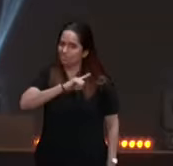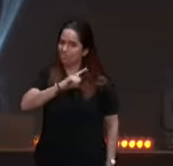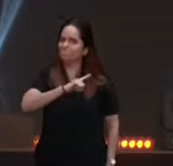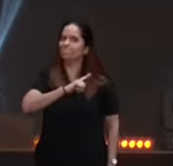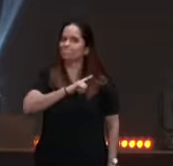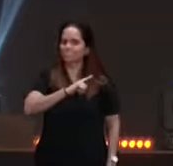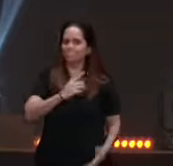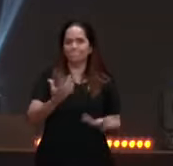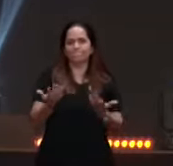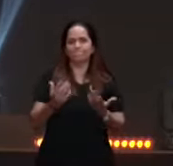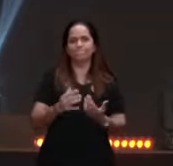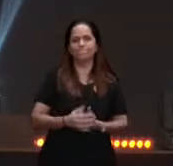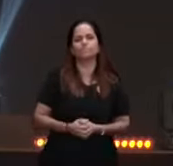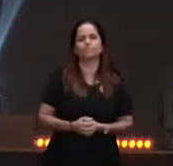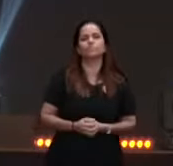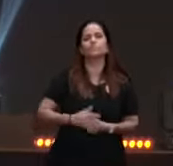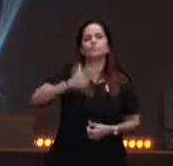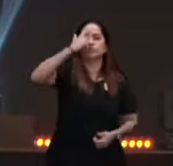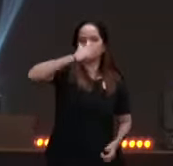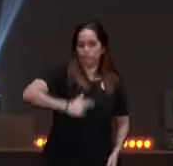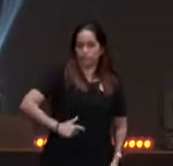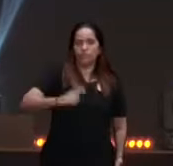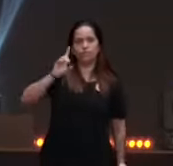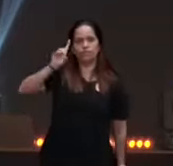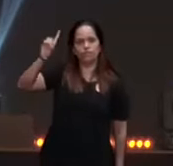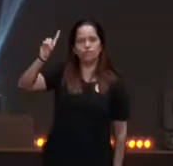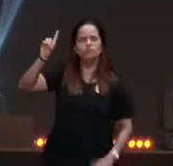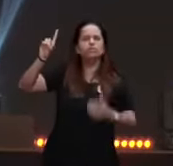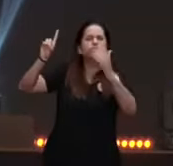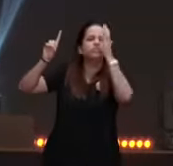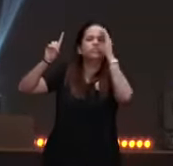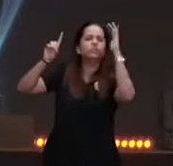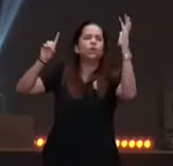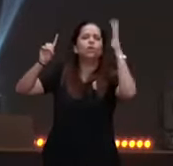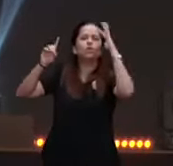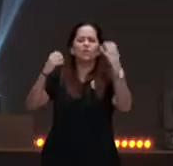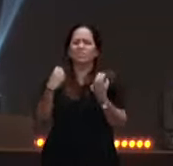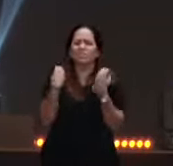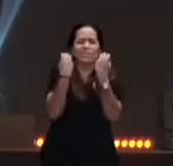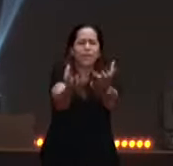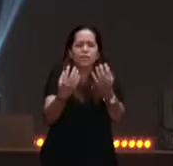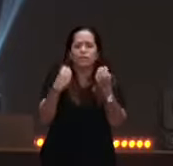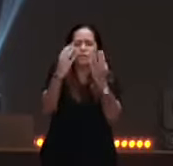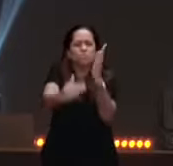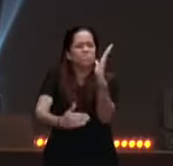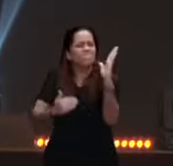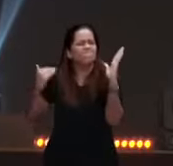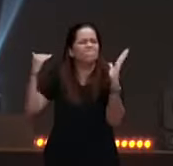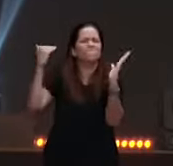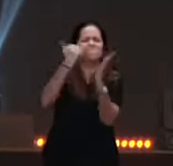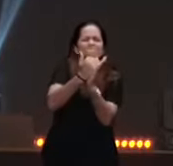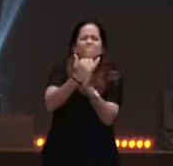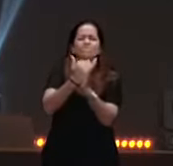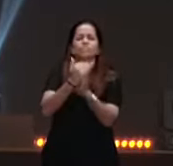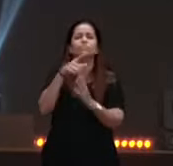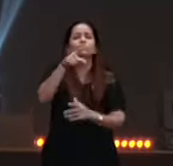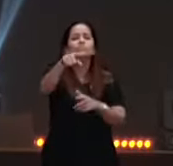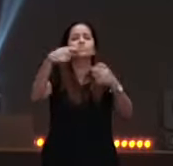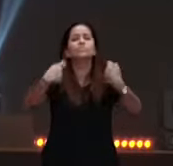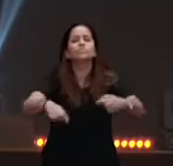eu idealizei para você algo maior, mas esse algo maior, tem a ver com a sua tomada de posição para comigo, é o que o Senhor está dizendo,